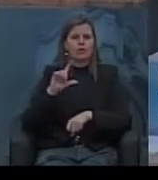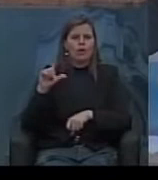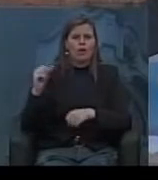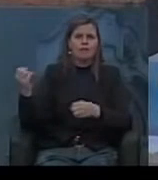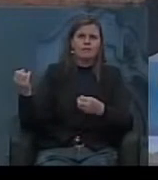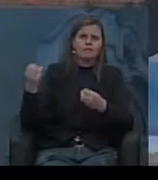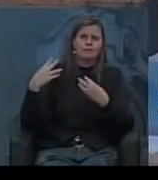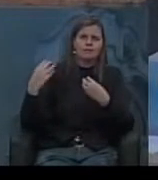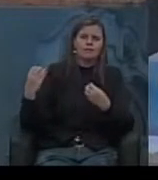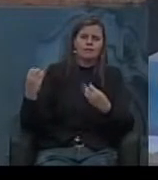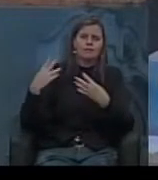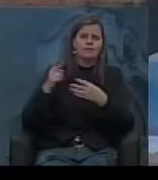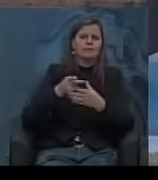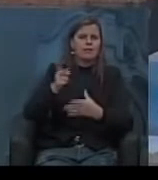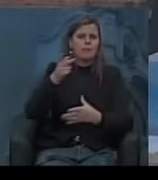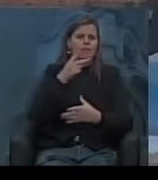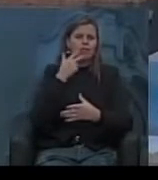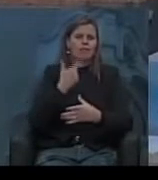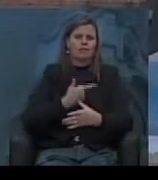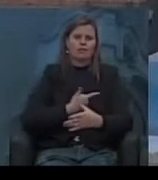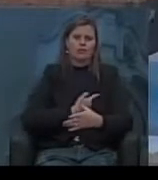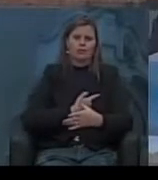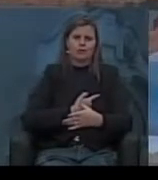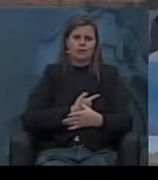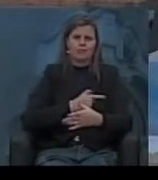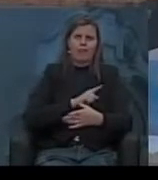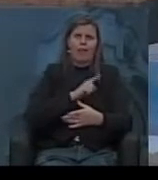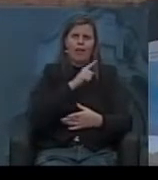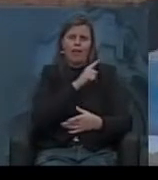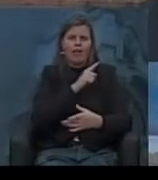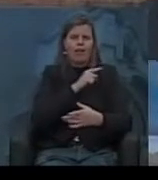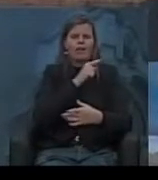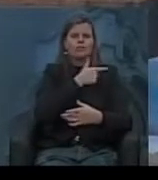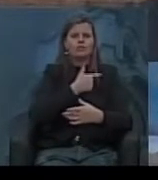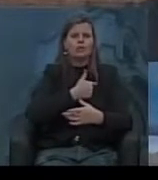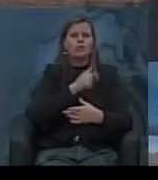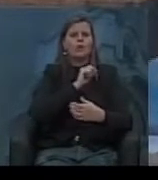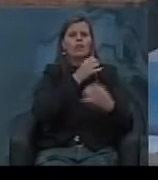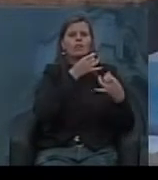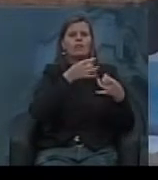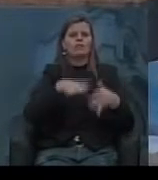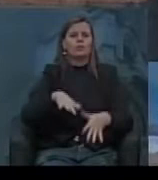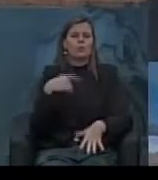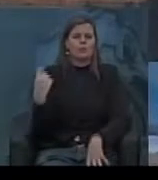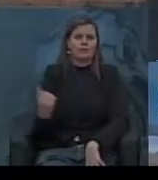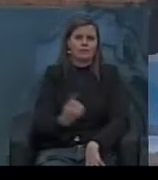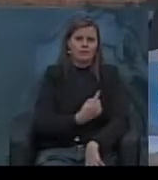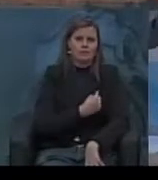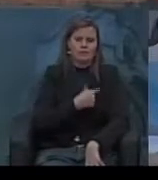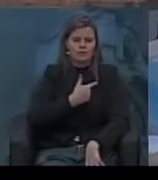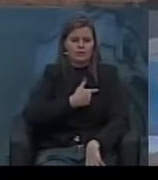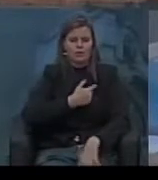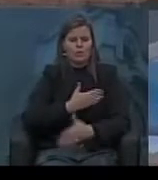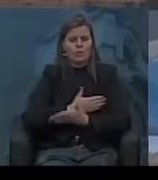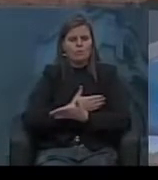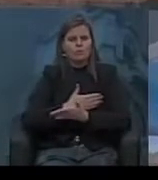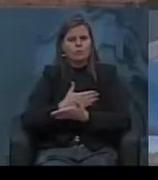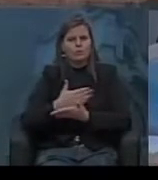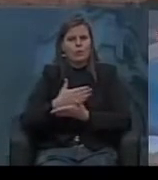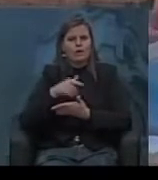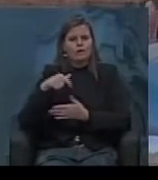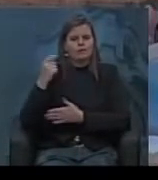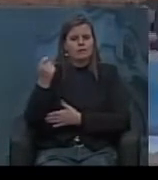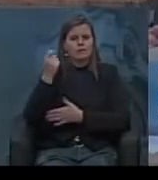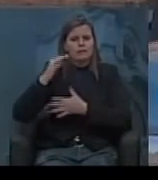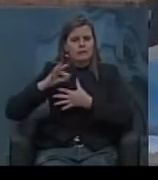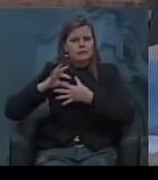referindo ao Getúlio com seu legado e com sua história o Getúlio que começou com a sua façanha aqui no Rio